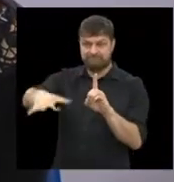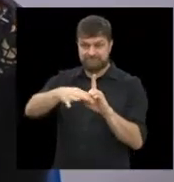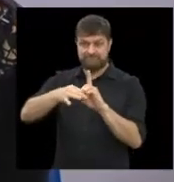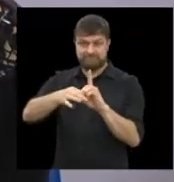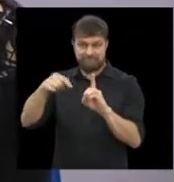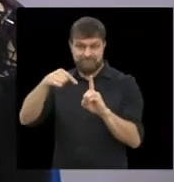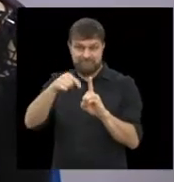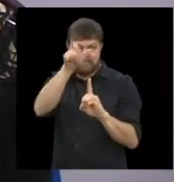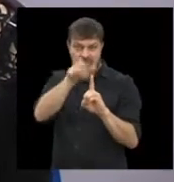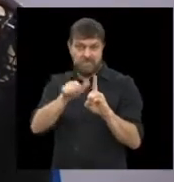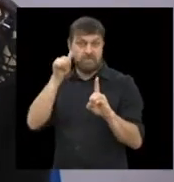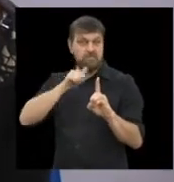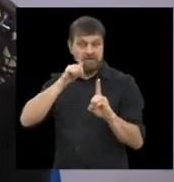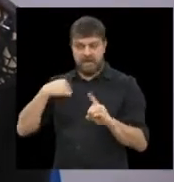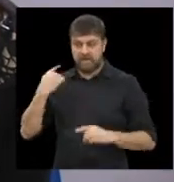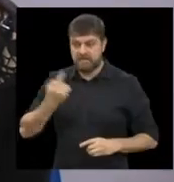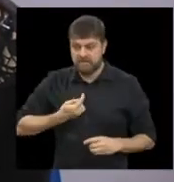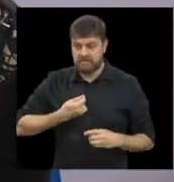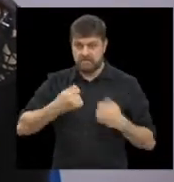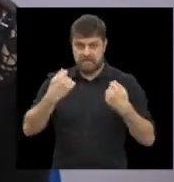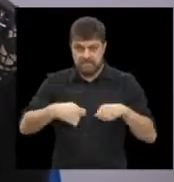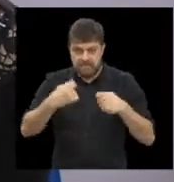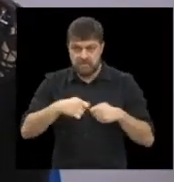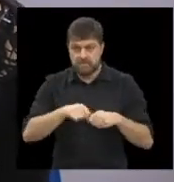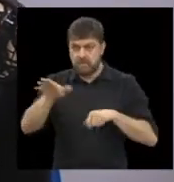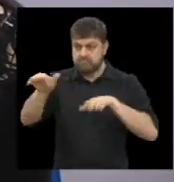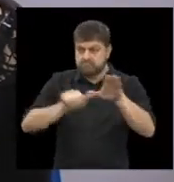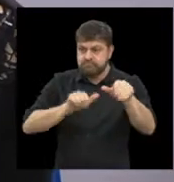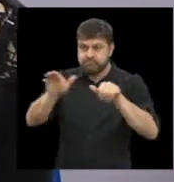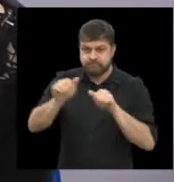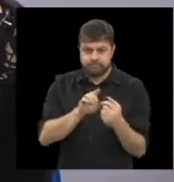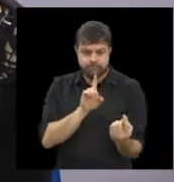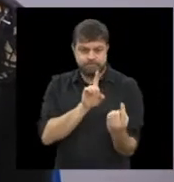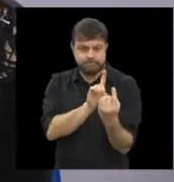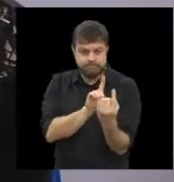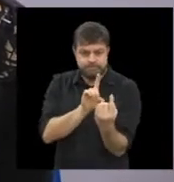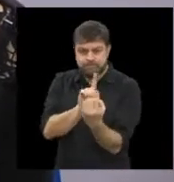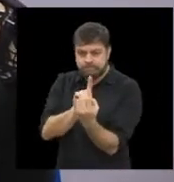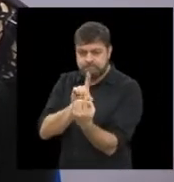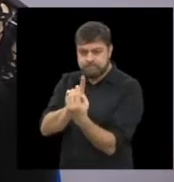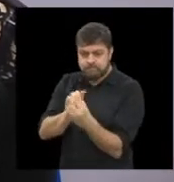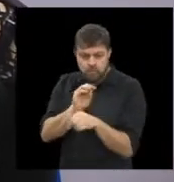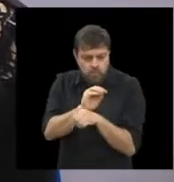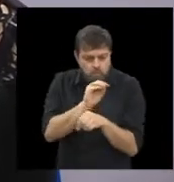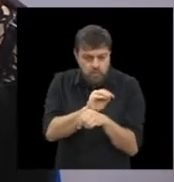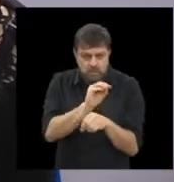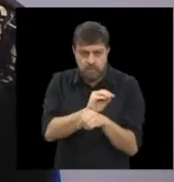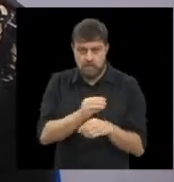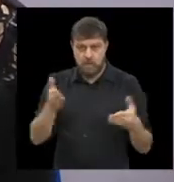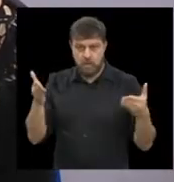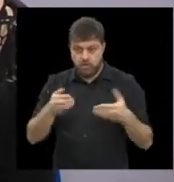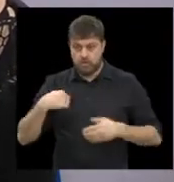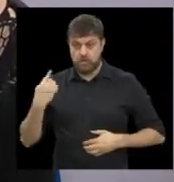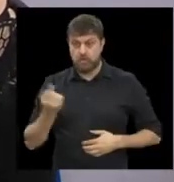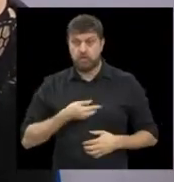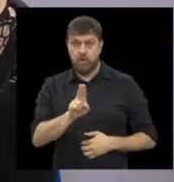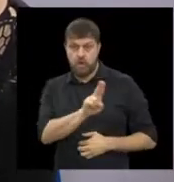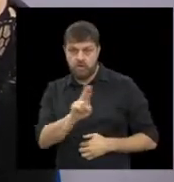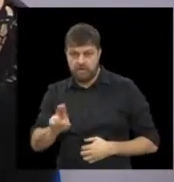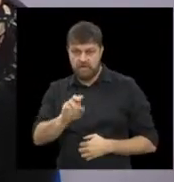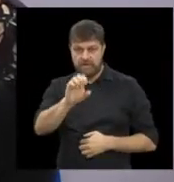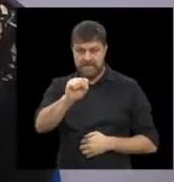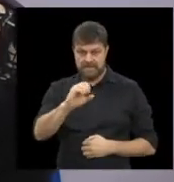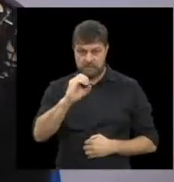precisamos ir aumentando o espaço de atendimento e ampliando o serviço. Então, hoje chamamos SOS,